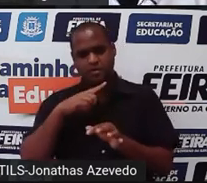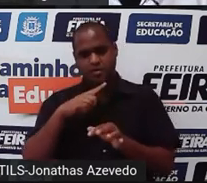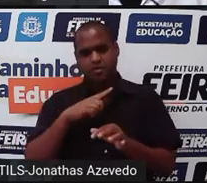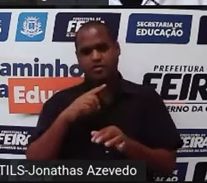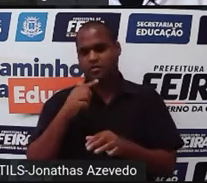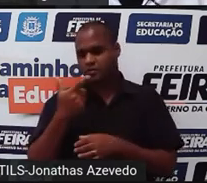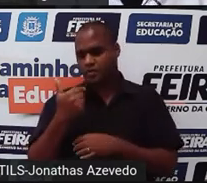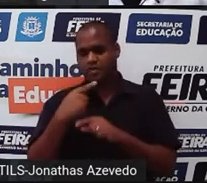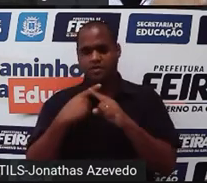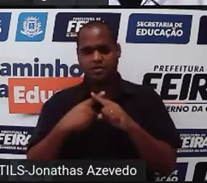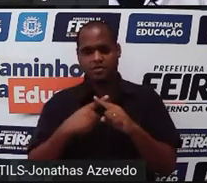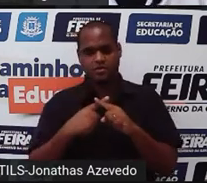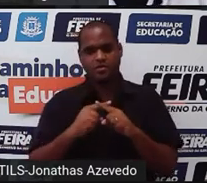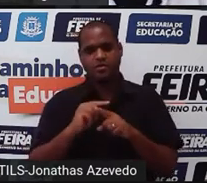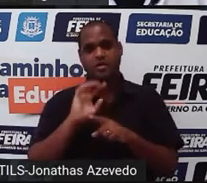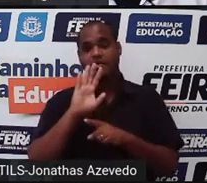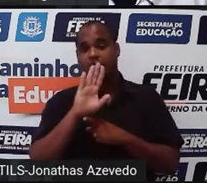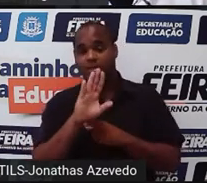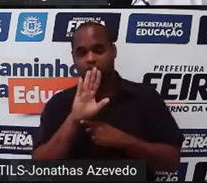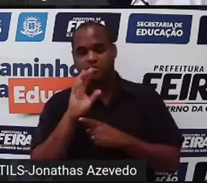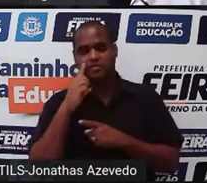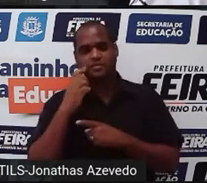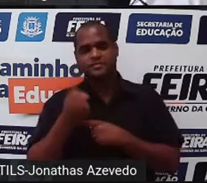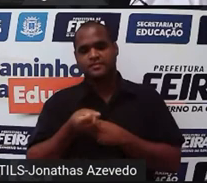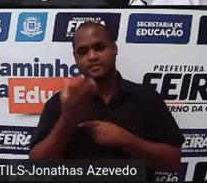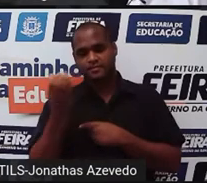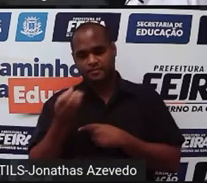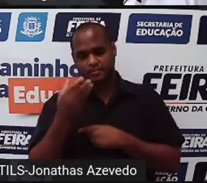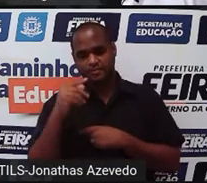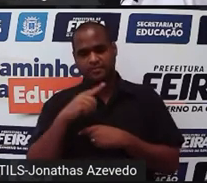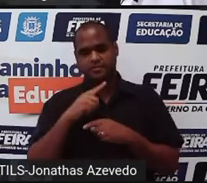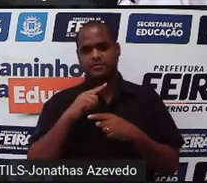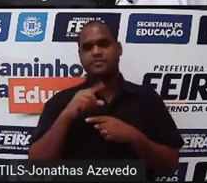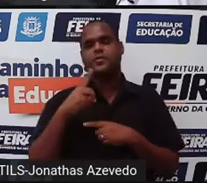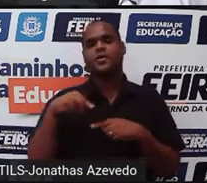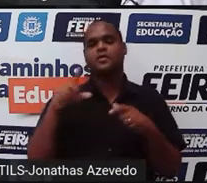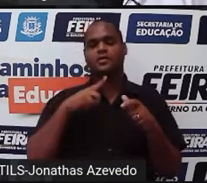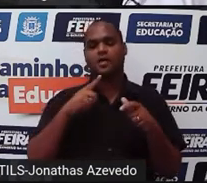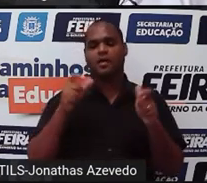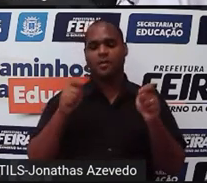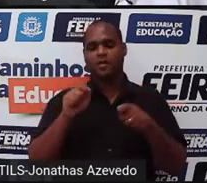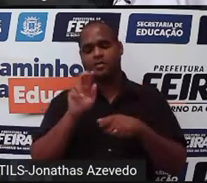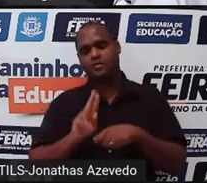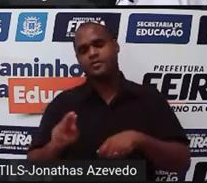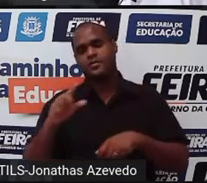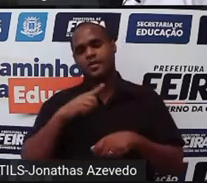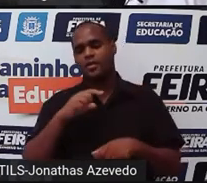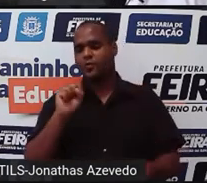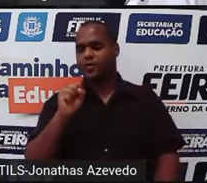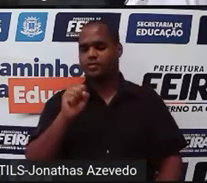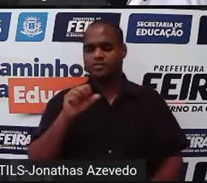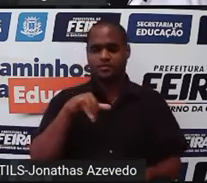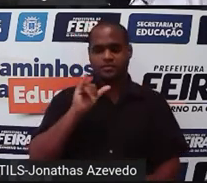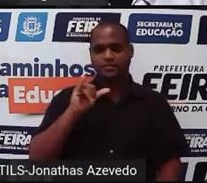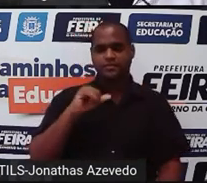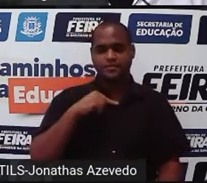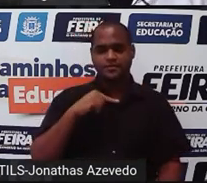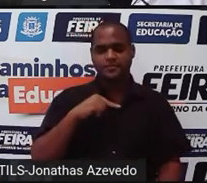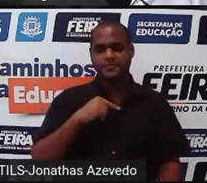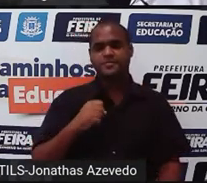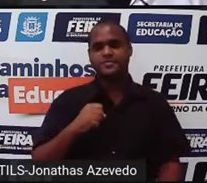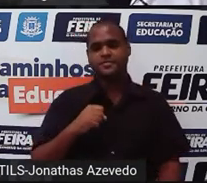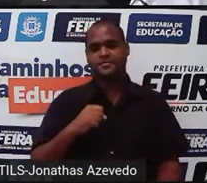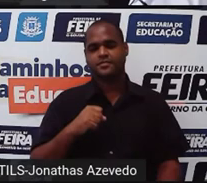12X mais a quantidade de canudos que eu estou usando para pirâmides que é 8Y. Então 12X